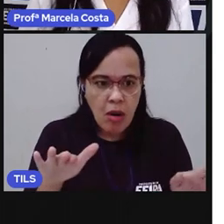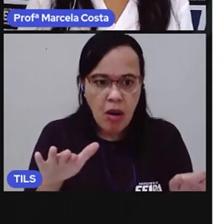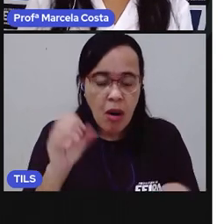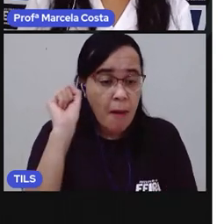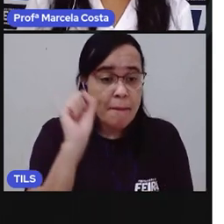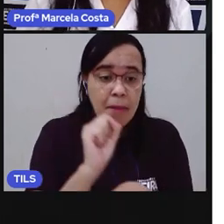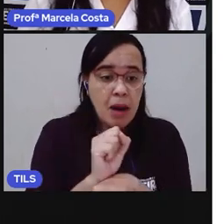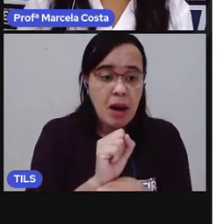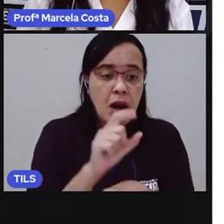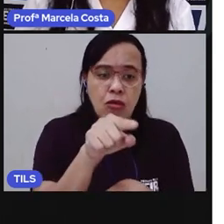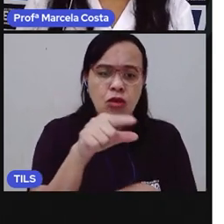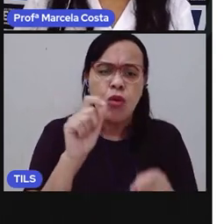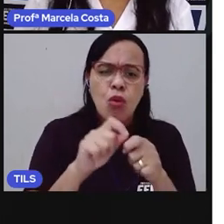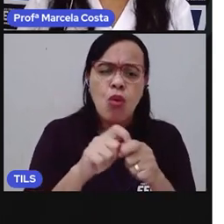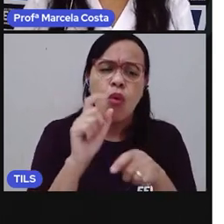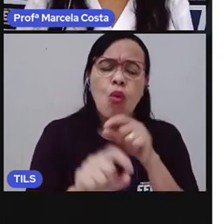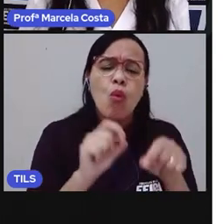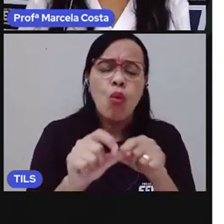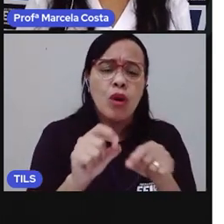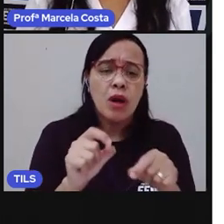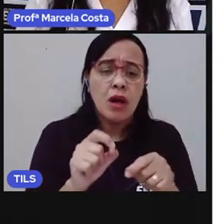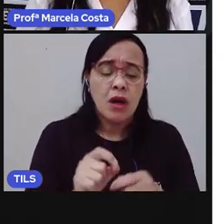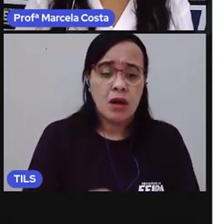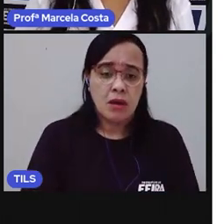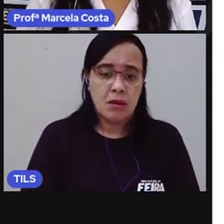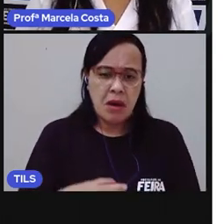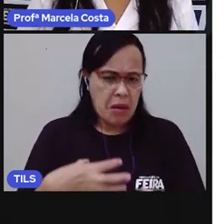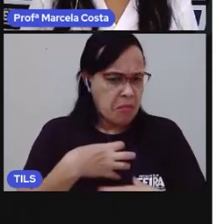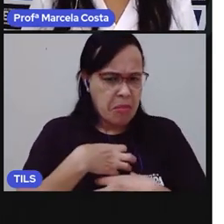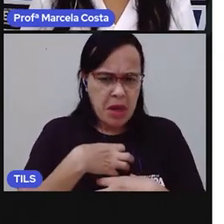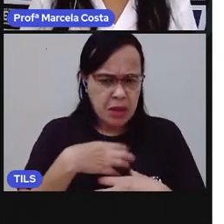O que você fez para perder o medo?